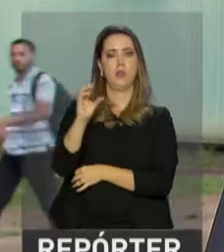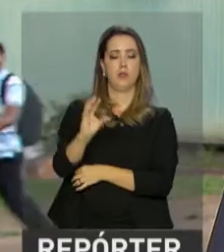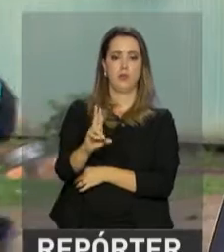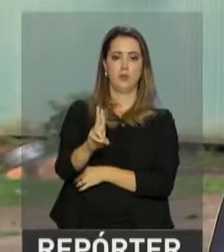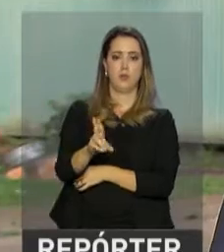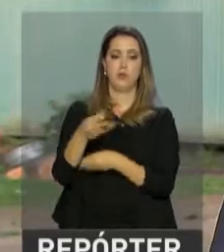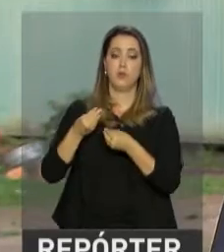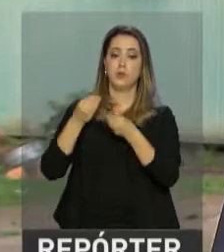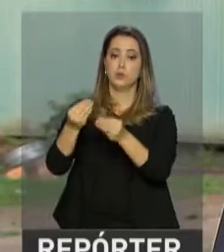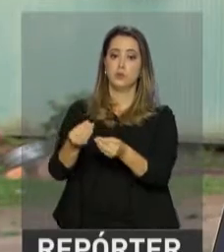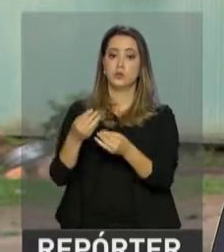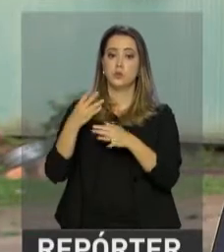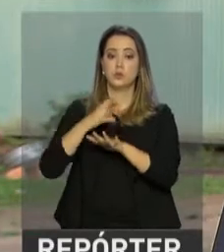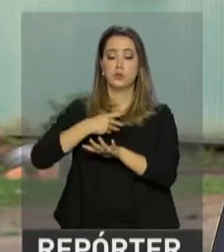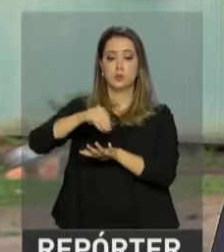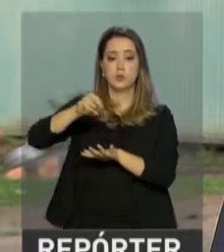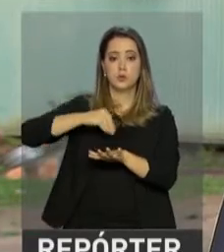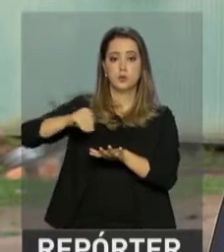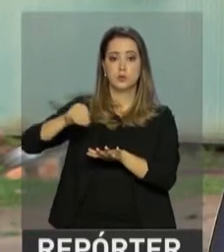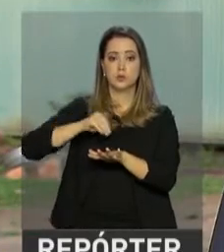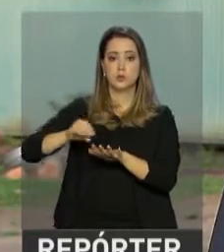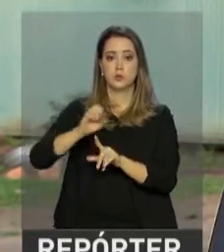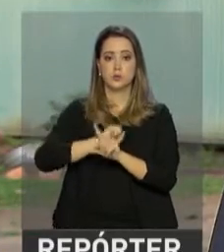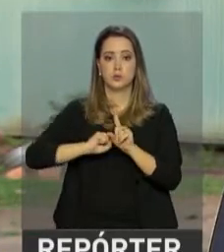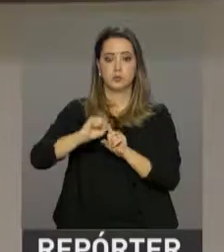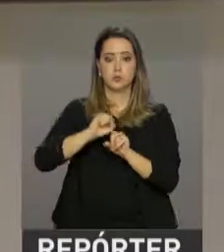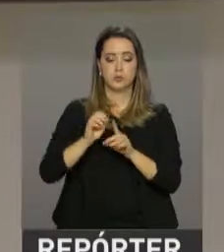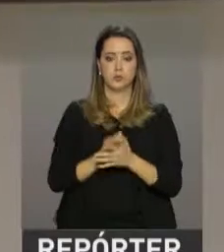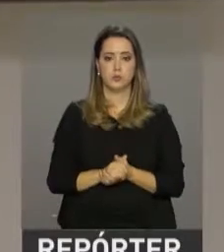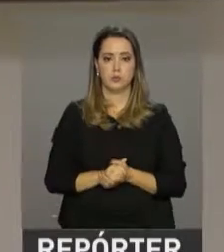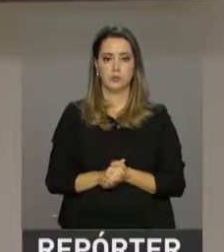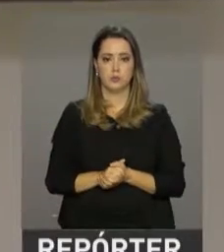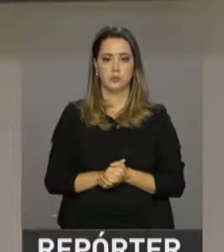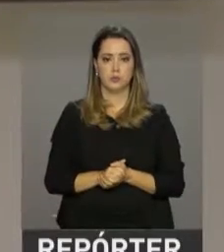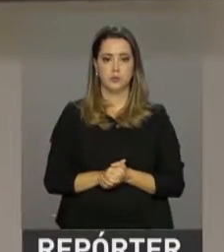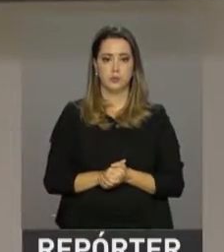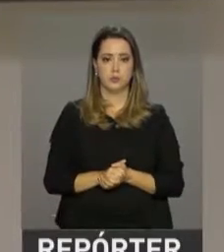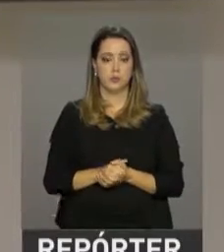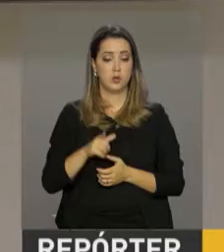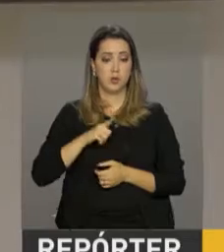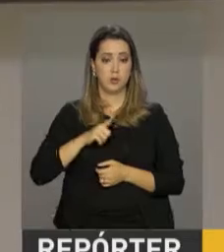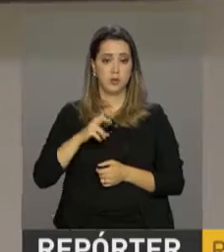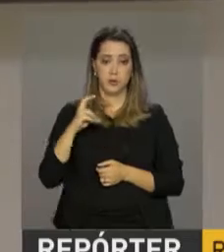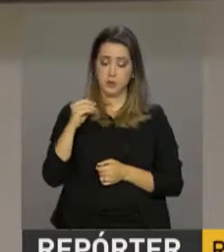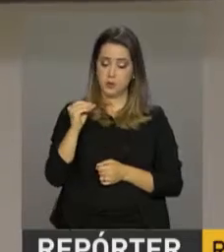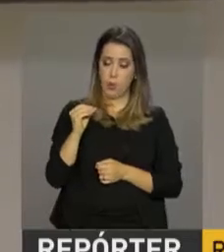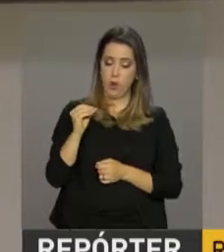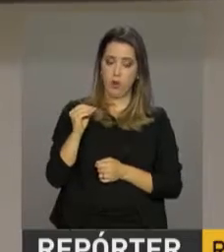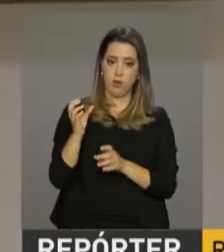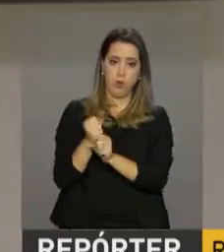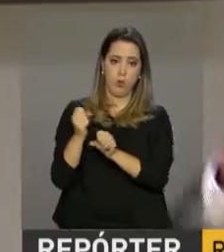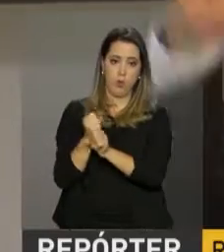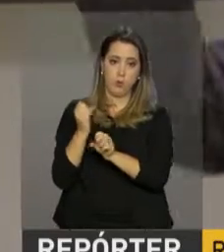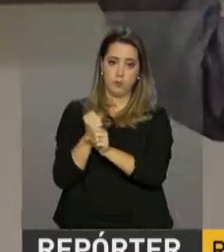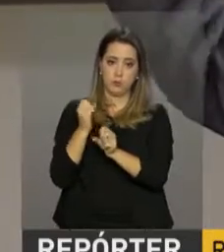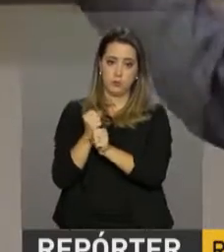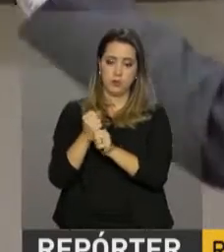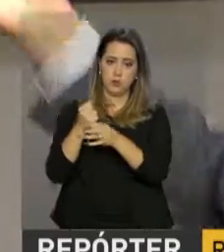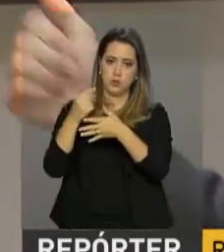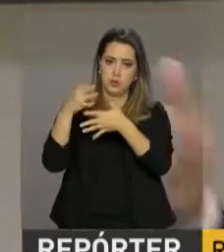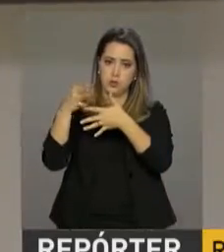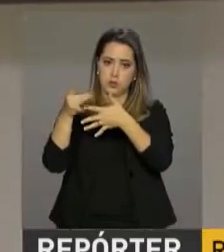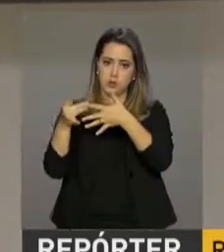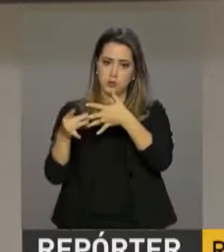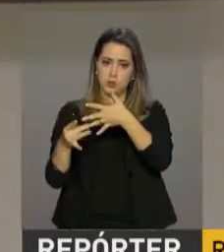e disponibilizar as informações à sociedade. O ano deveria ter aqui 50 contas das várias